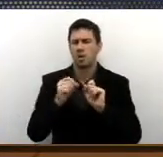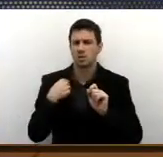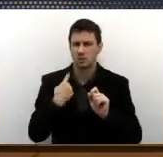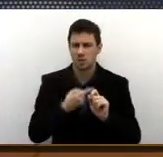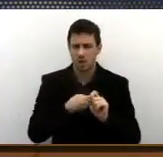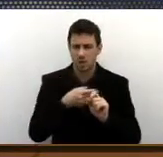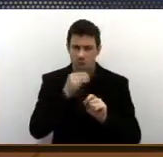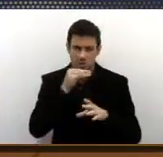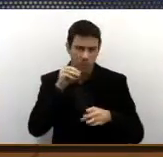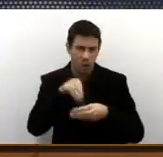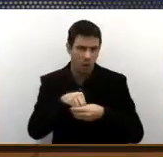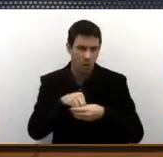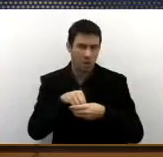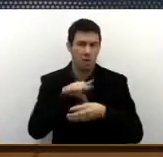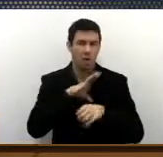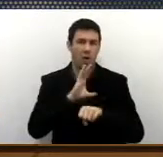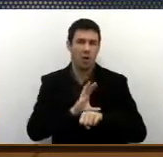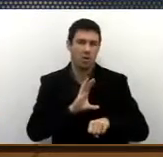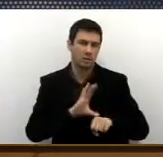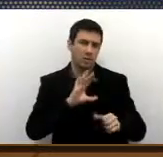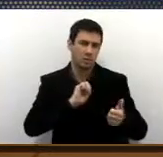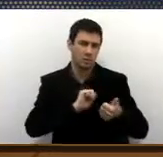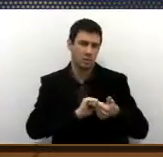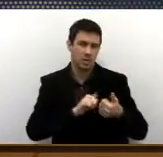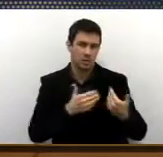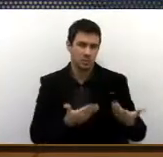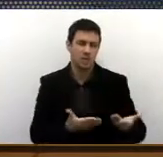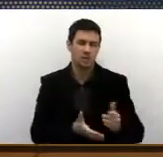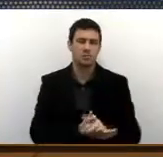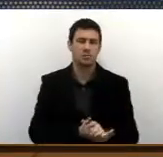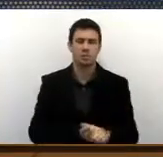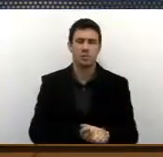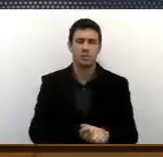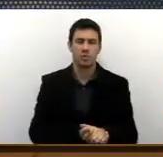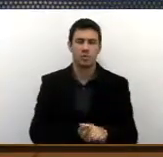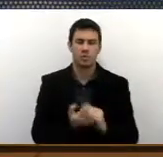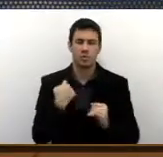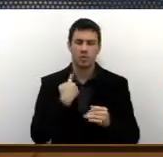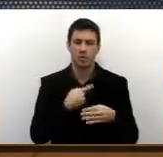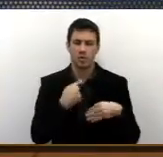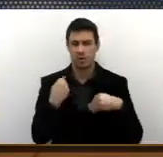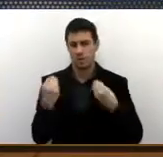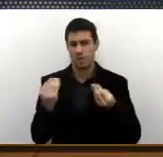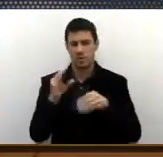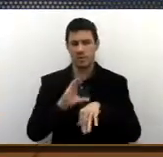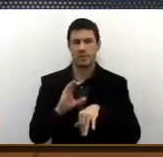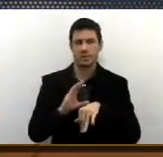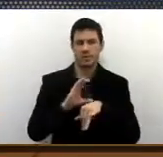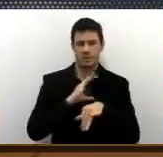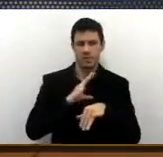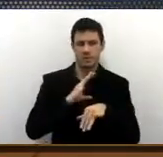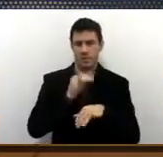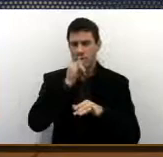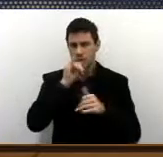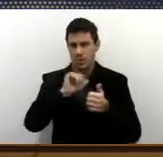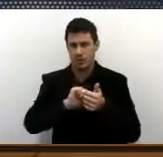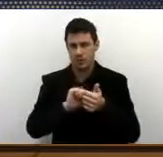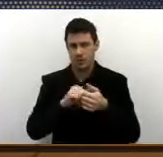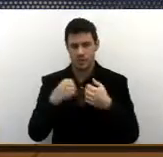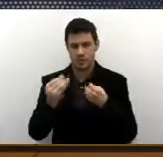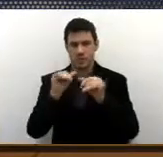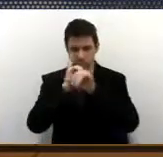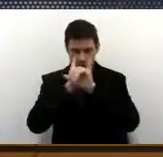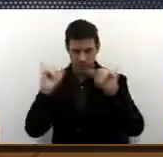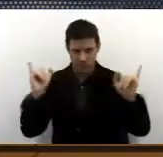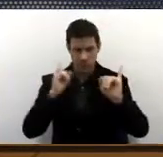coloca nos cursos de qualificação. Nós damos curso de qualificação, fazemos a divulgação, enfim,